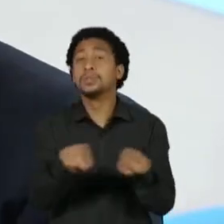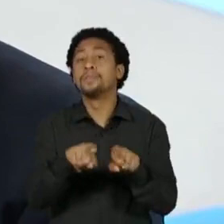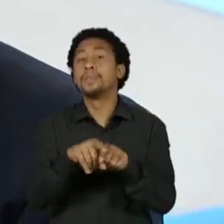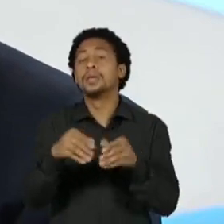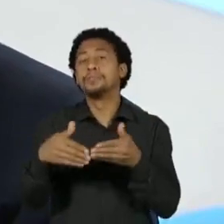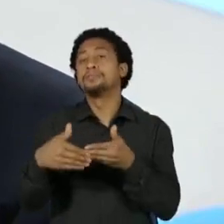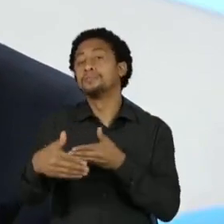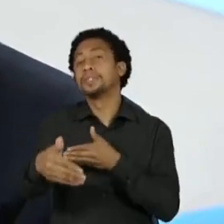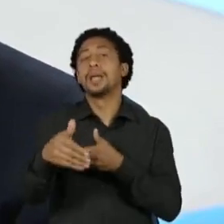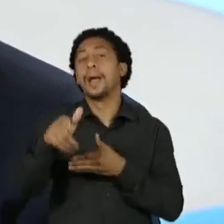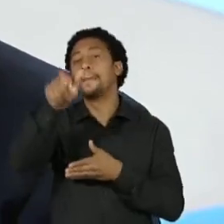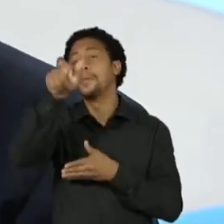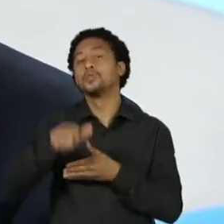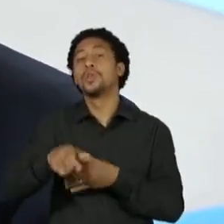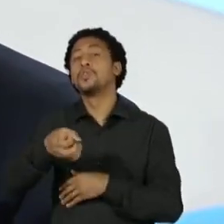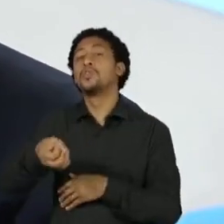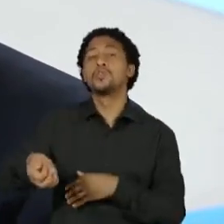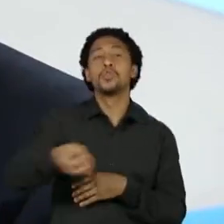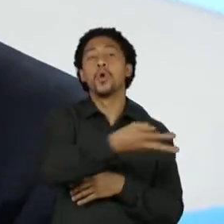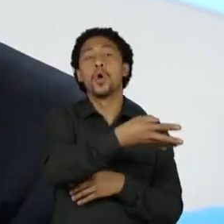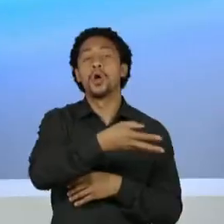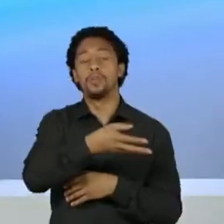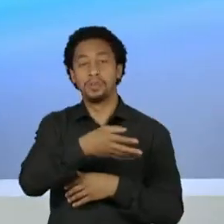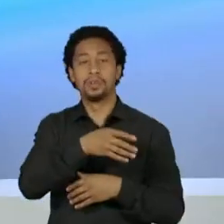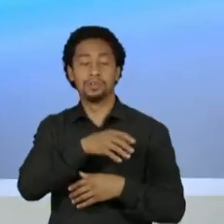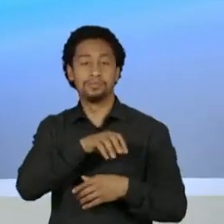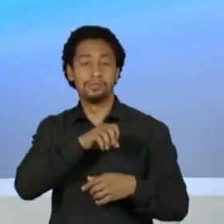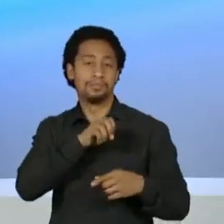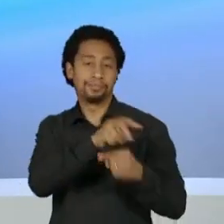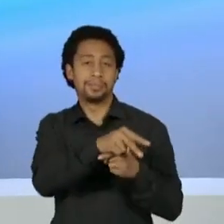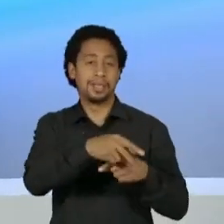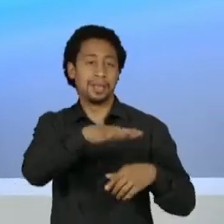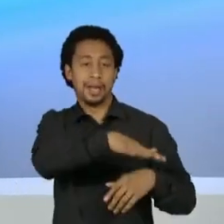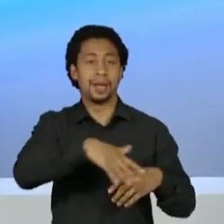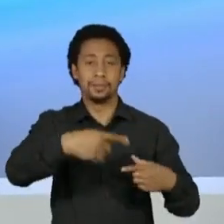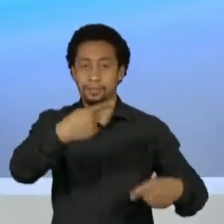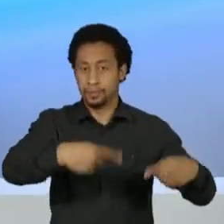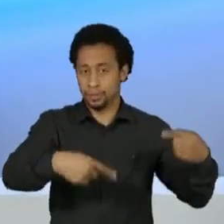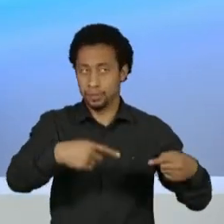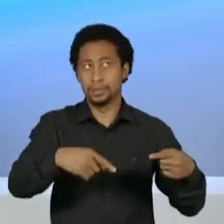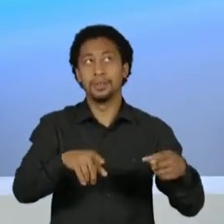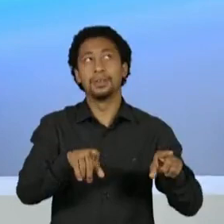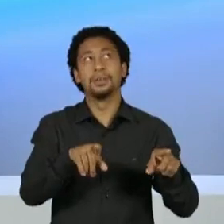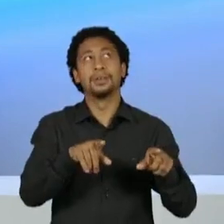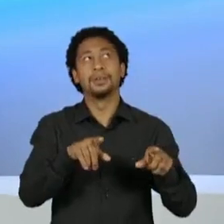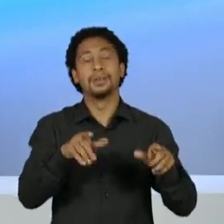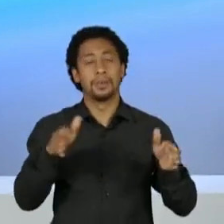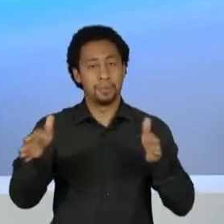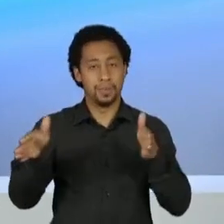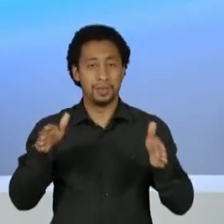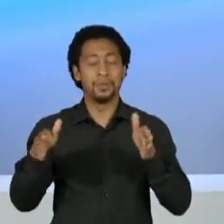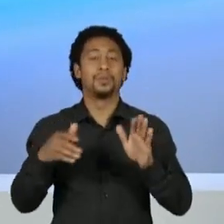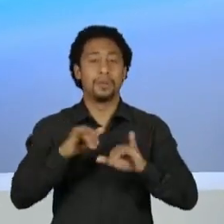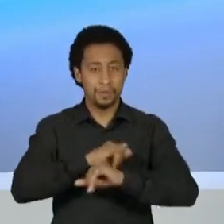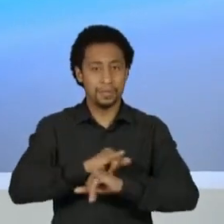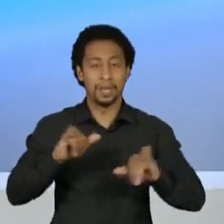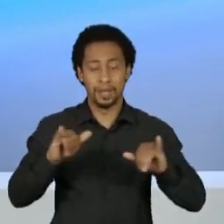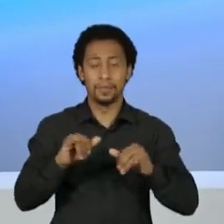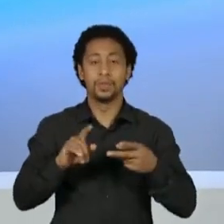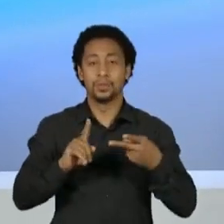de uma pessoa completamente nova no cenário político. Na época, também se falava do Luciano Huck e do João Dória.